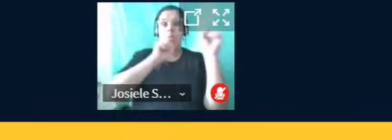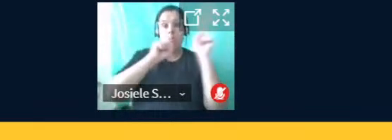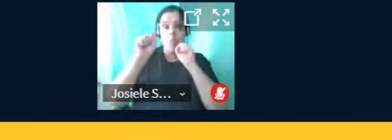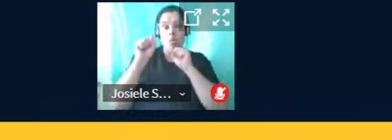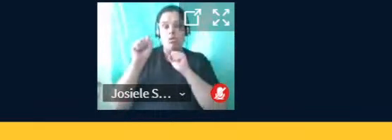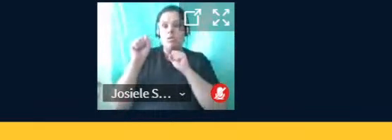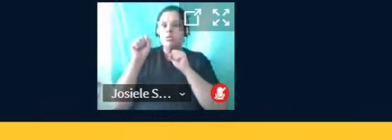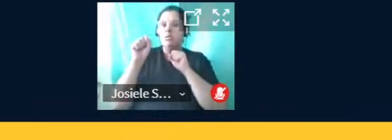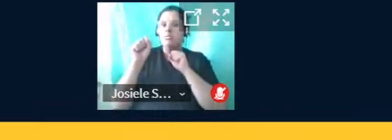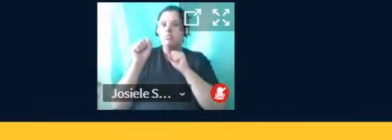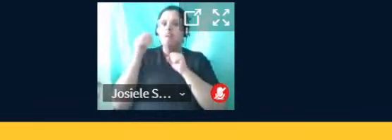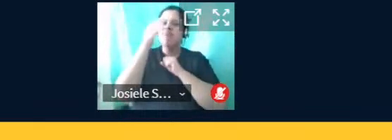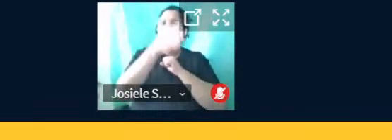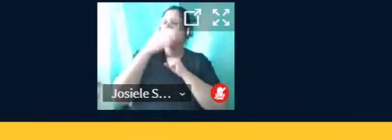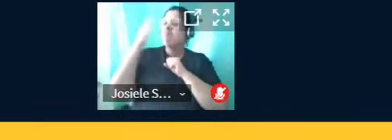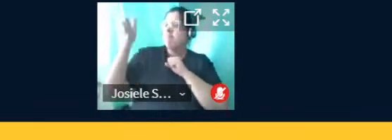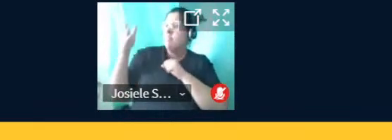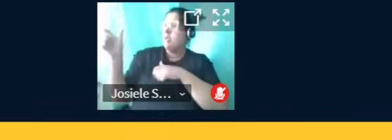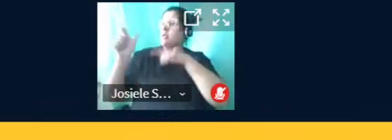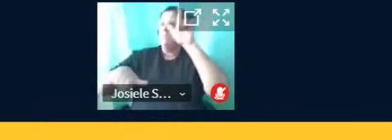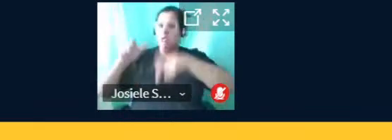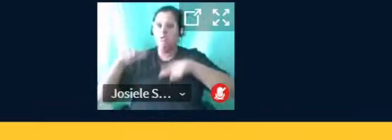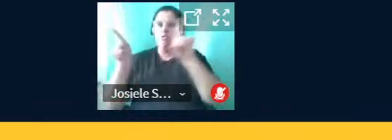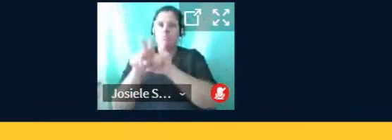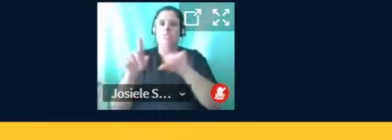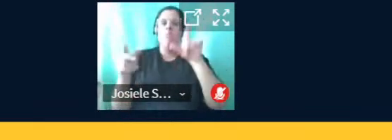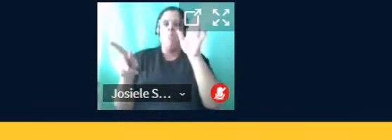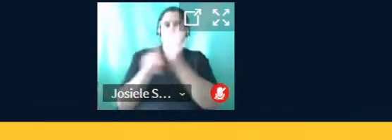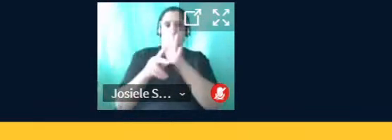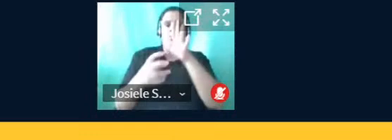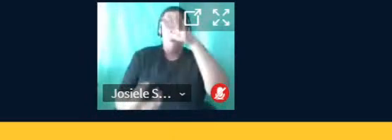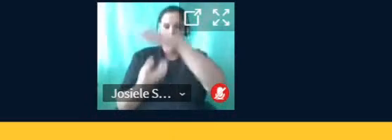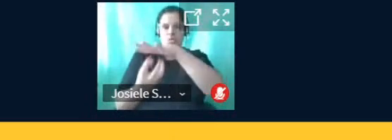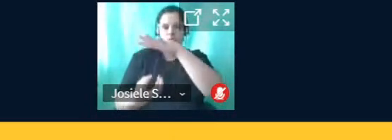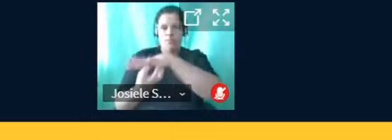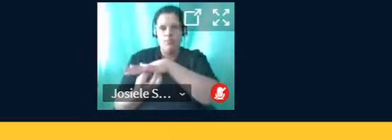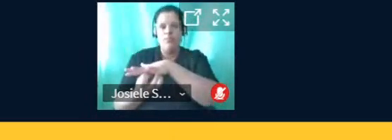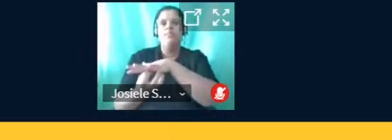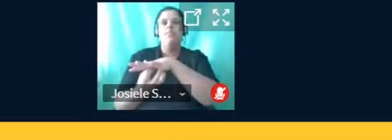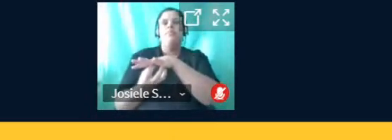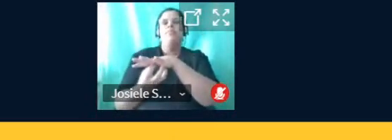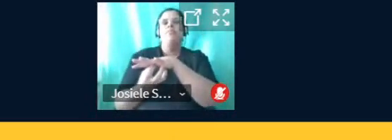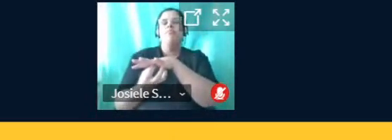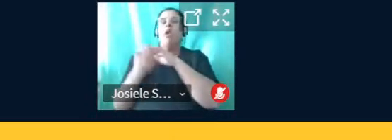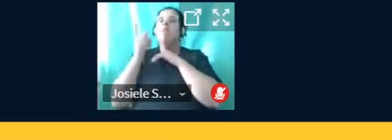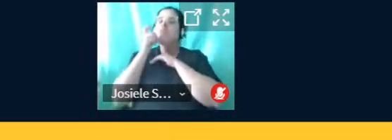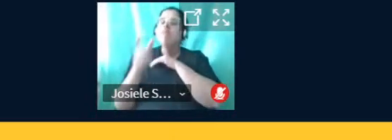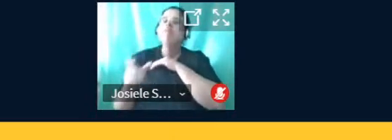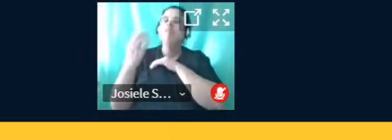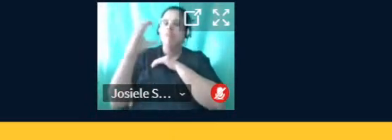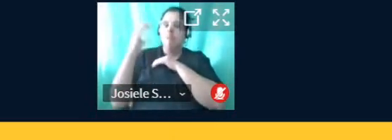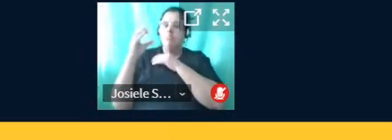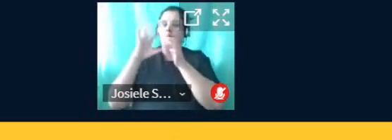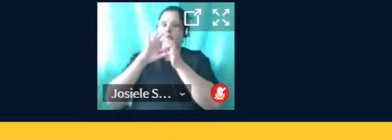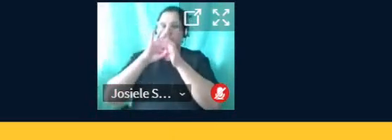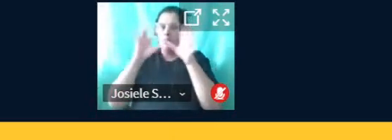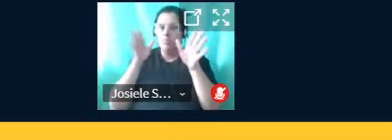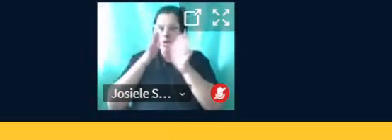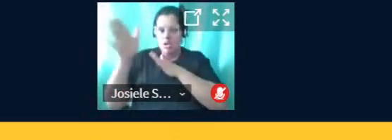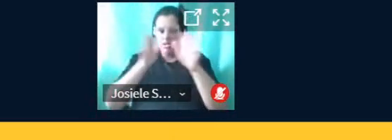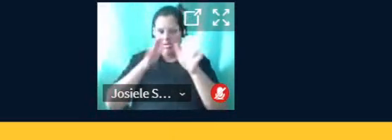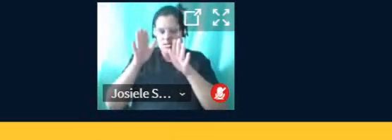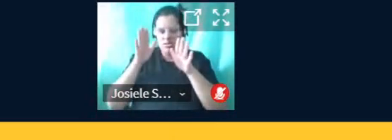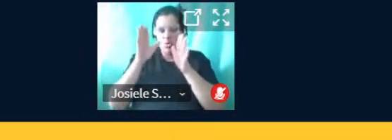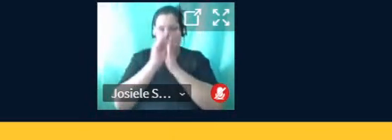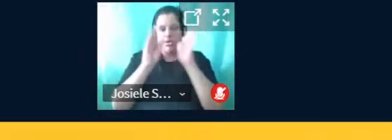não só a comunidade do campus, mas também a comunidade externa, motivando mais pessoas a se interessarem pela ciência, e permitindo ter acesso ao conteúdo sem